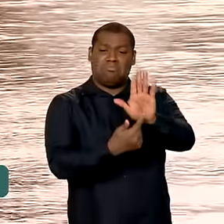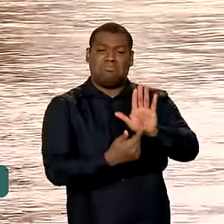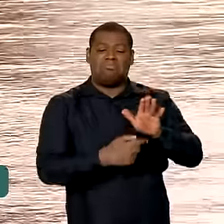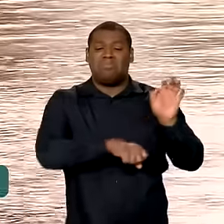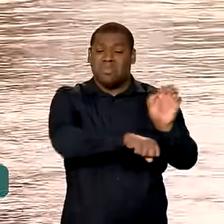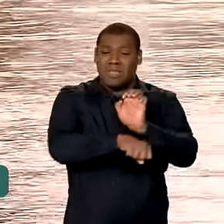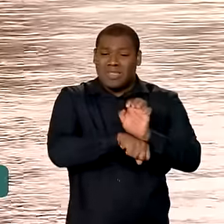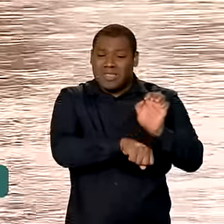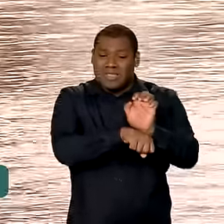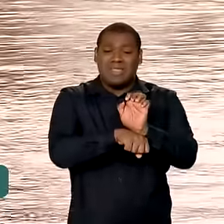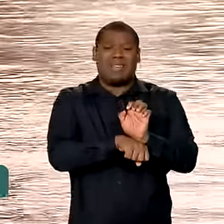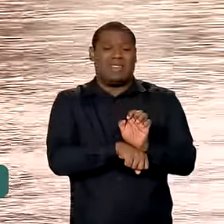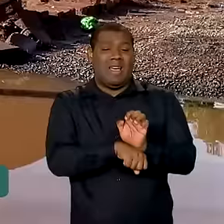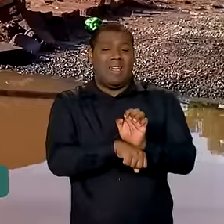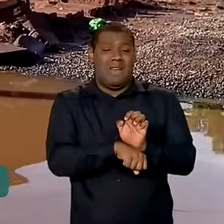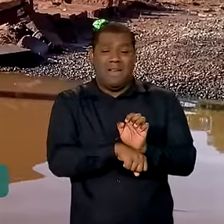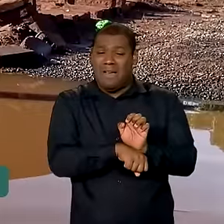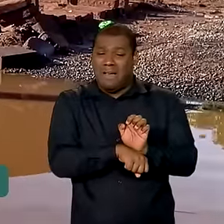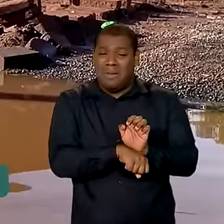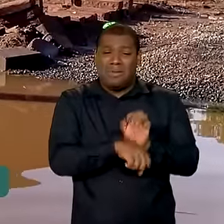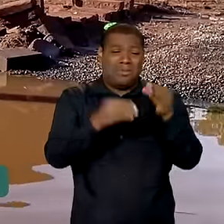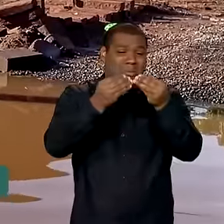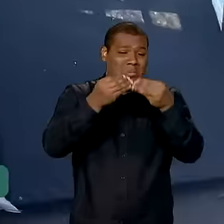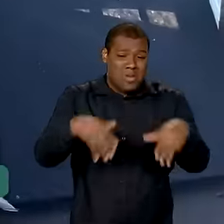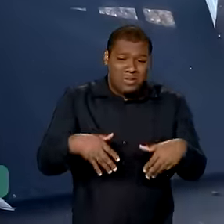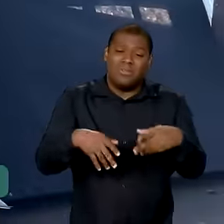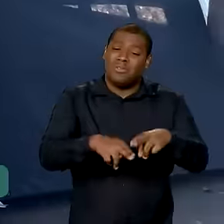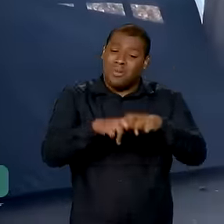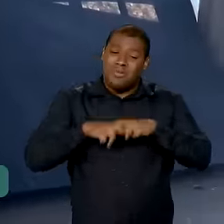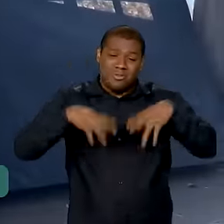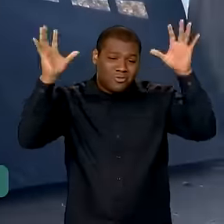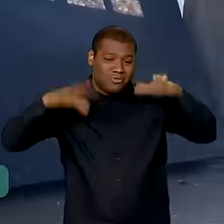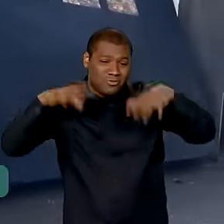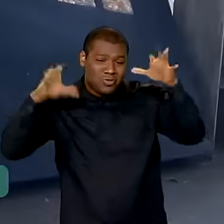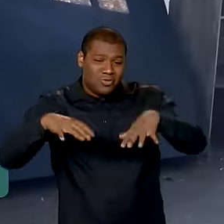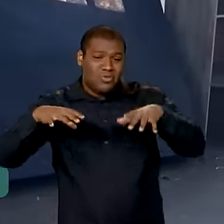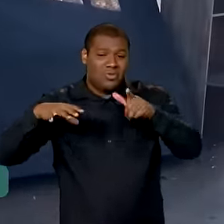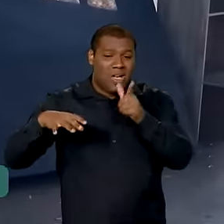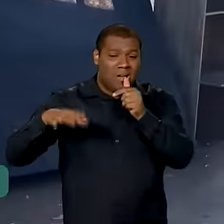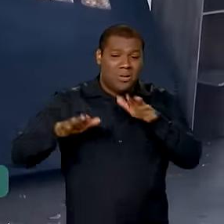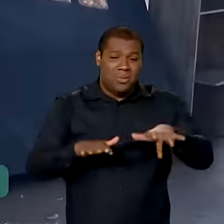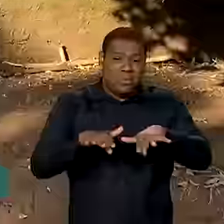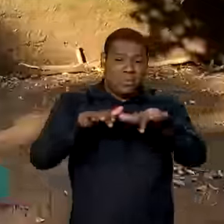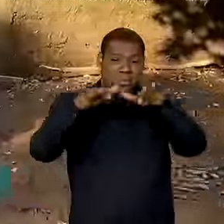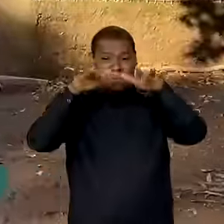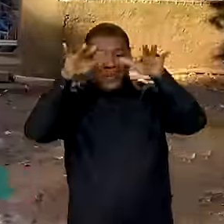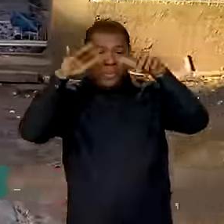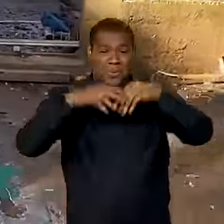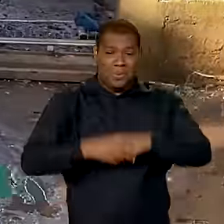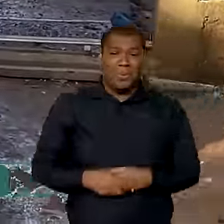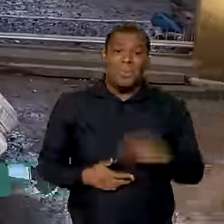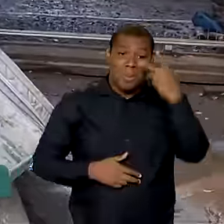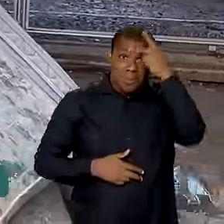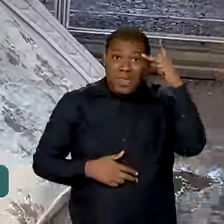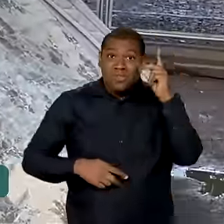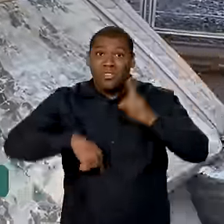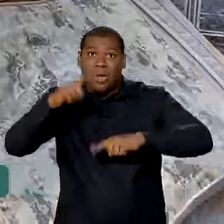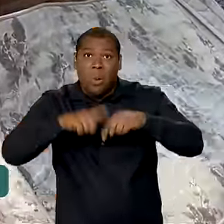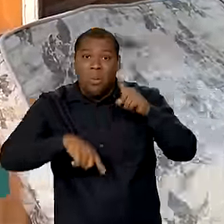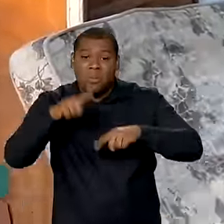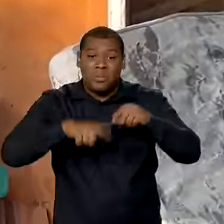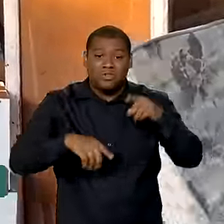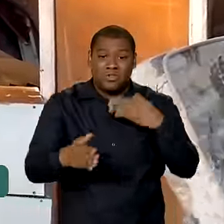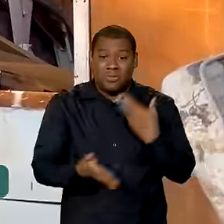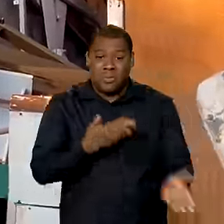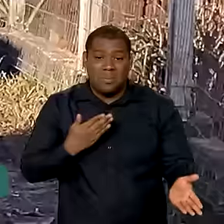estado quase todo devastado pelas enchentes. Perdas materiais por todo lado. E maior do